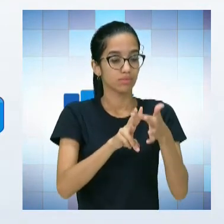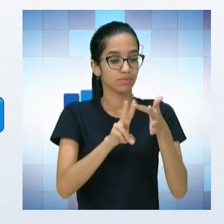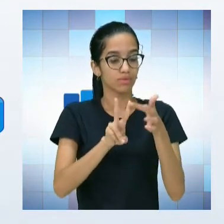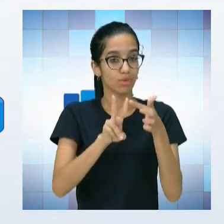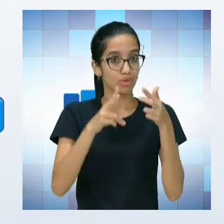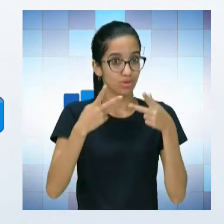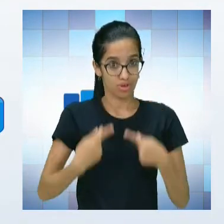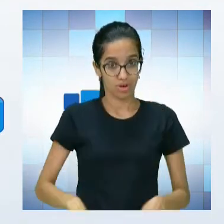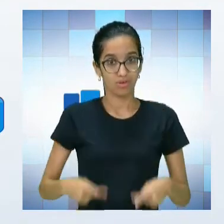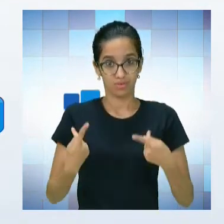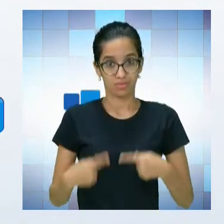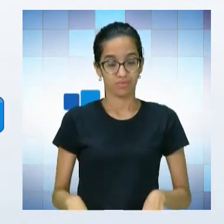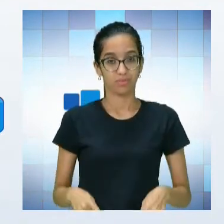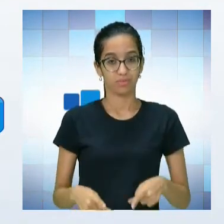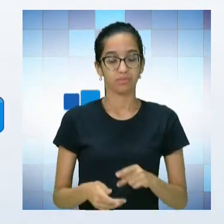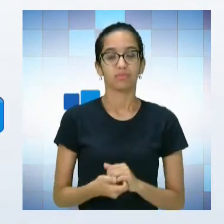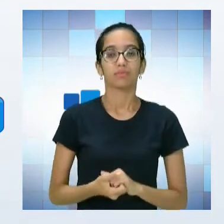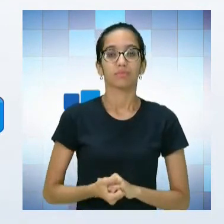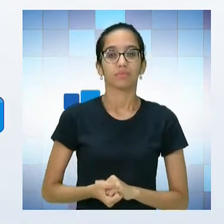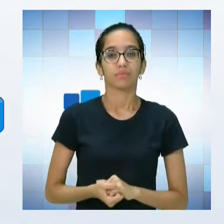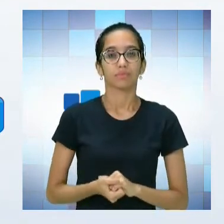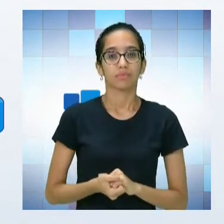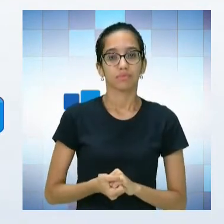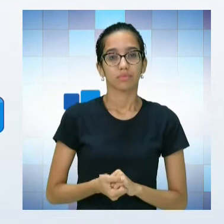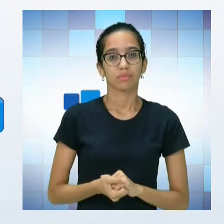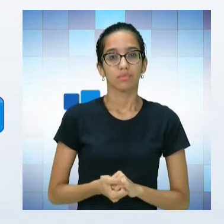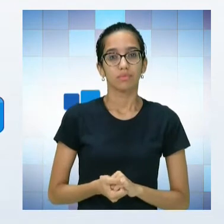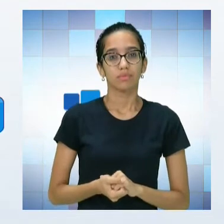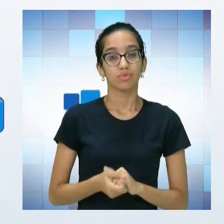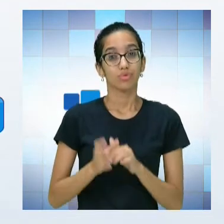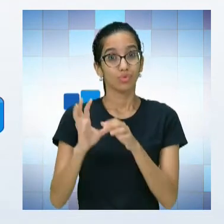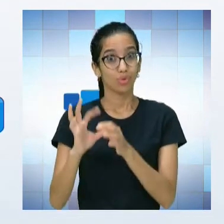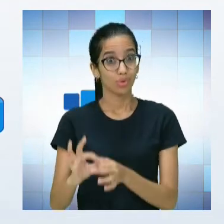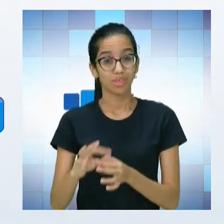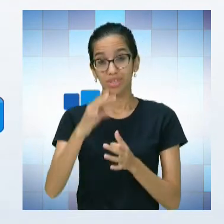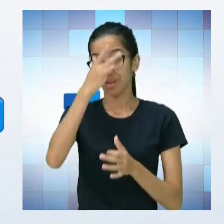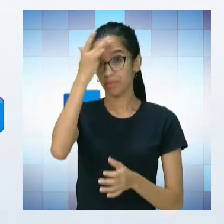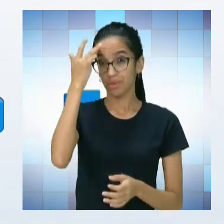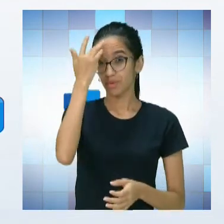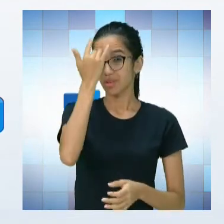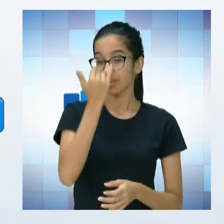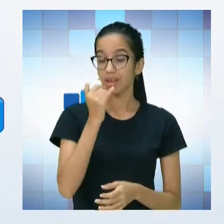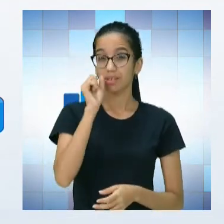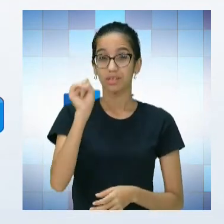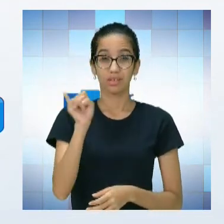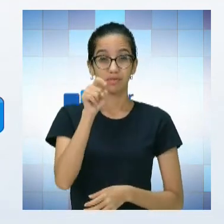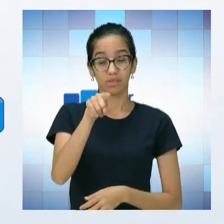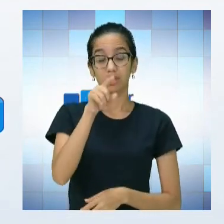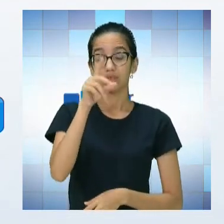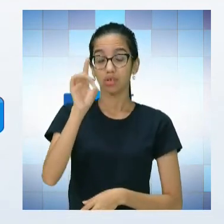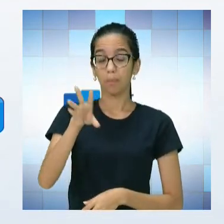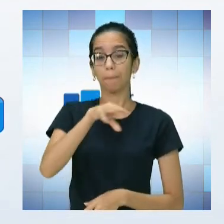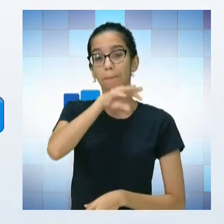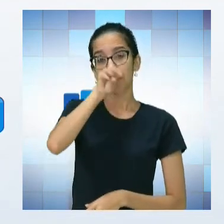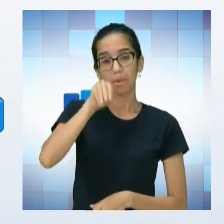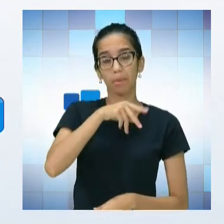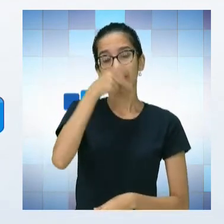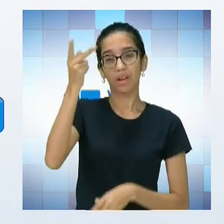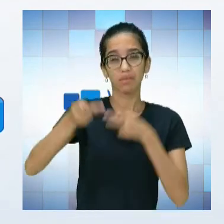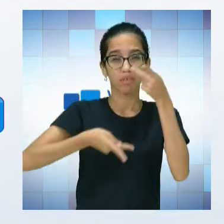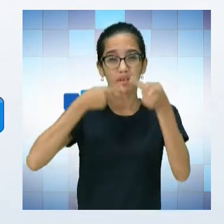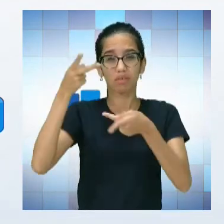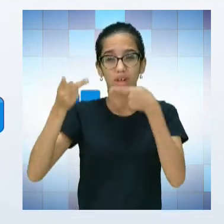visão, que ele está enxergando. que o professor está escrevendo no quadro. O deficiente visual, se você ficar só falando, ele não vai entender praticamente nada.